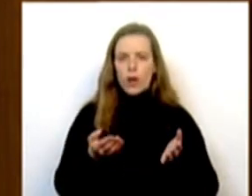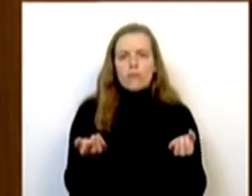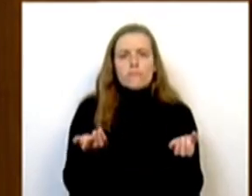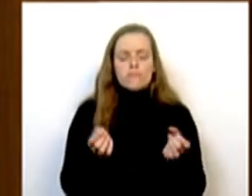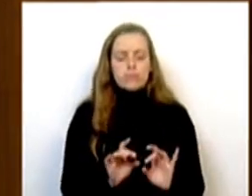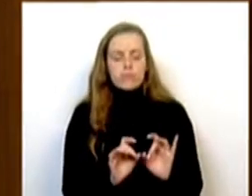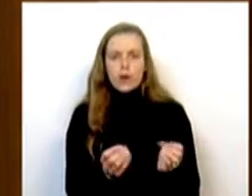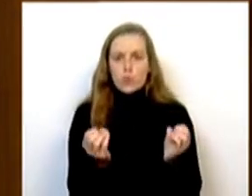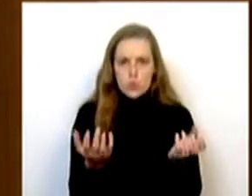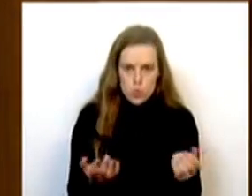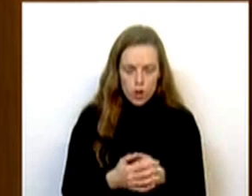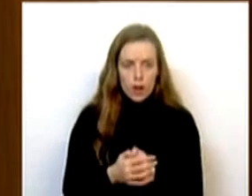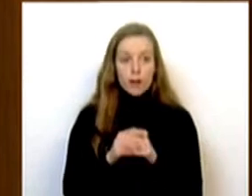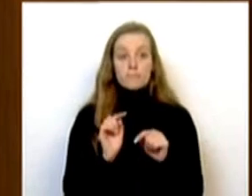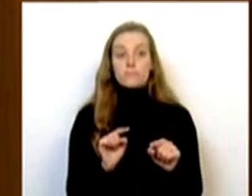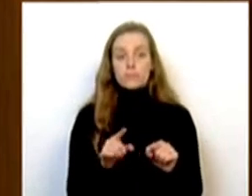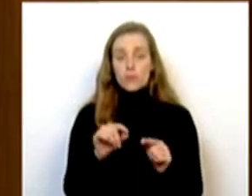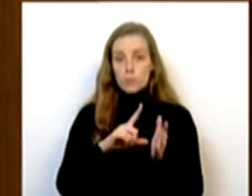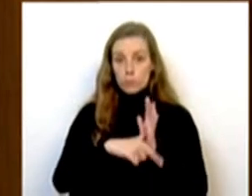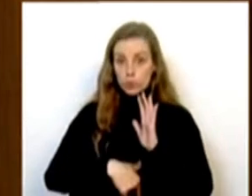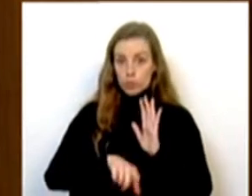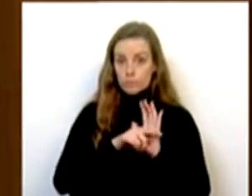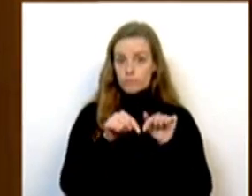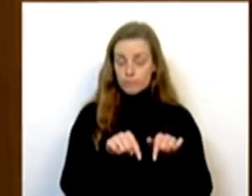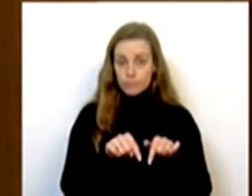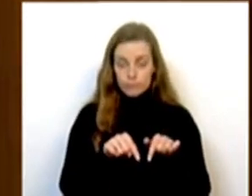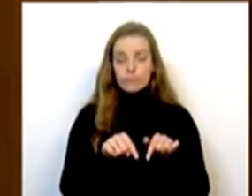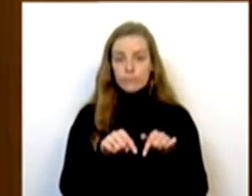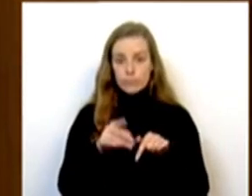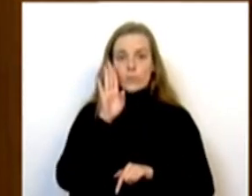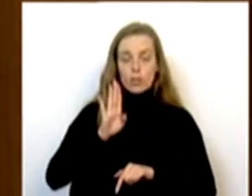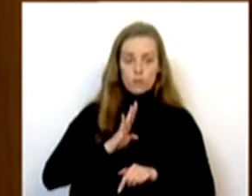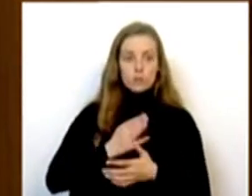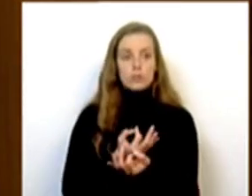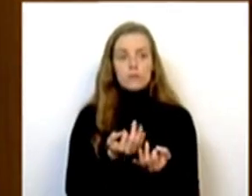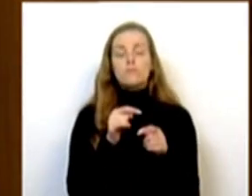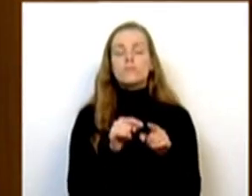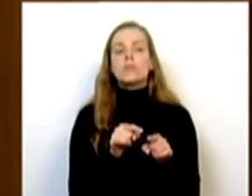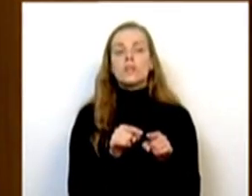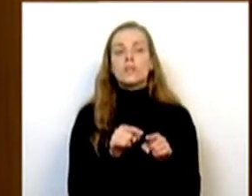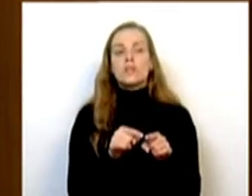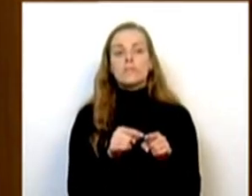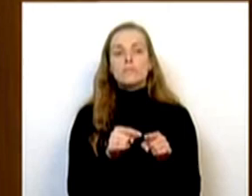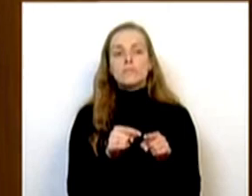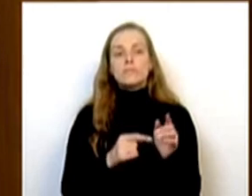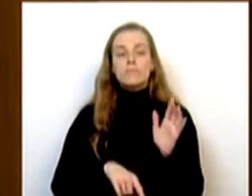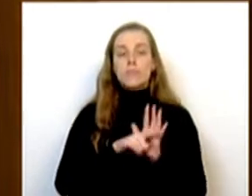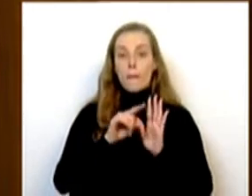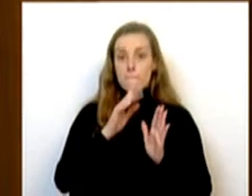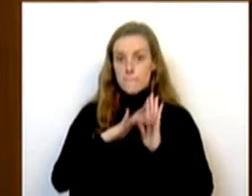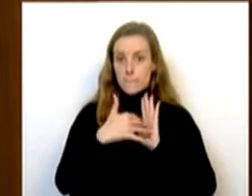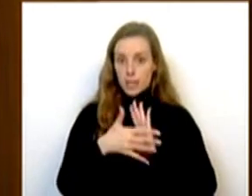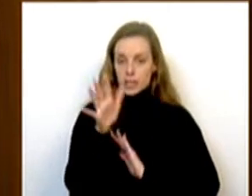A isto acrescem também projetos das Forças Armadas, financiados pelo Plano de Recuperação e Resiliência. O Plano Nacional de